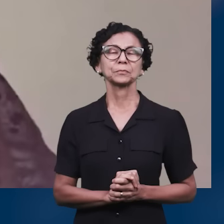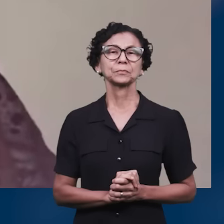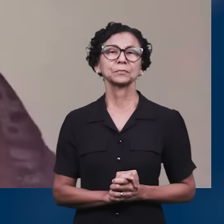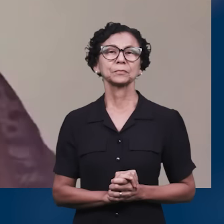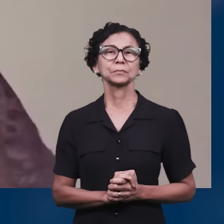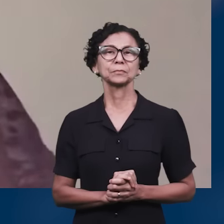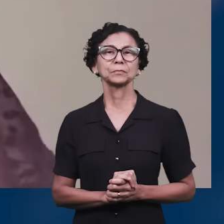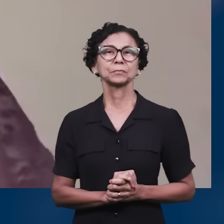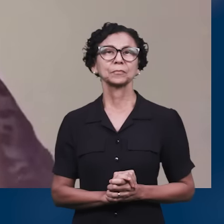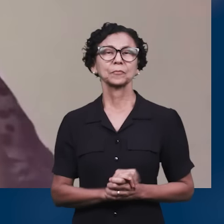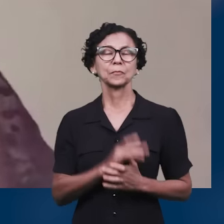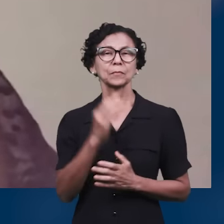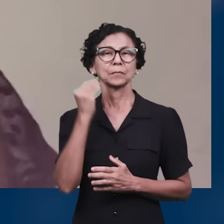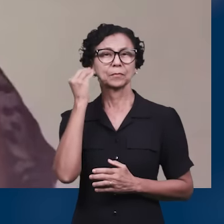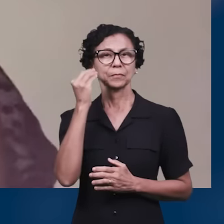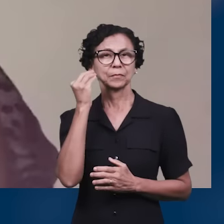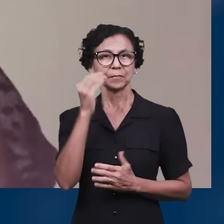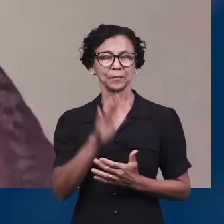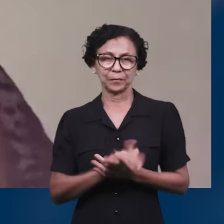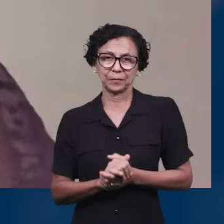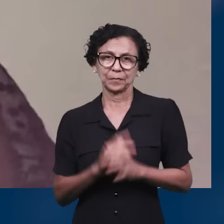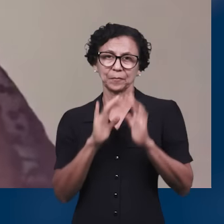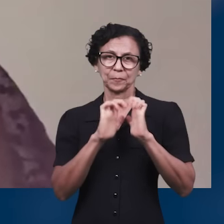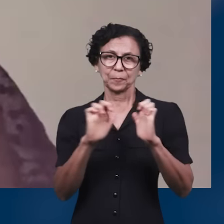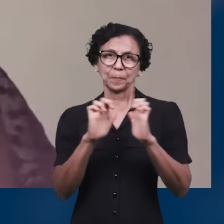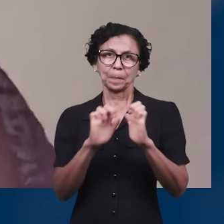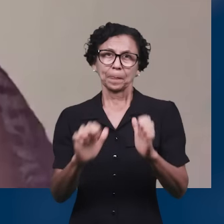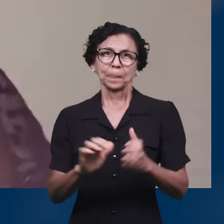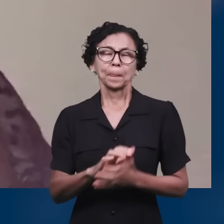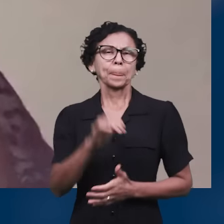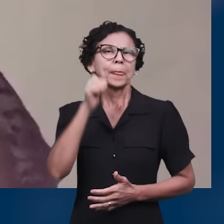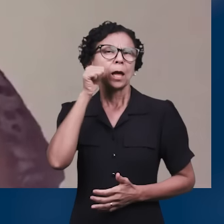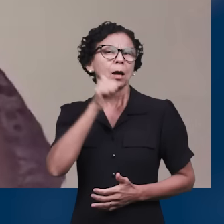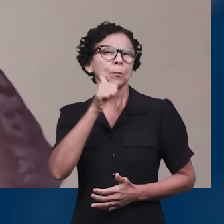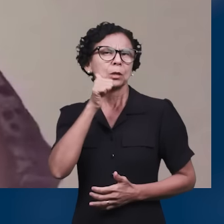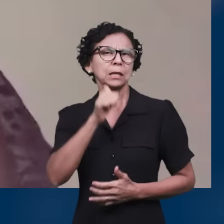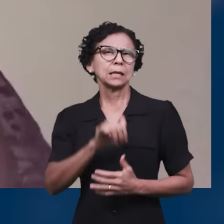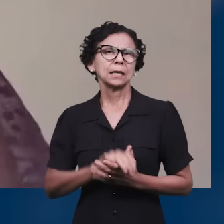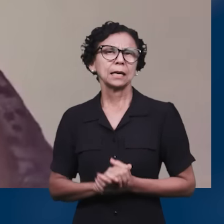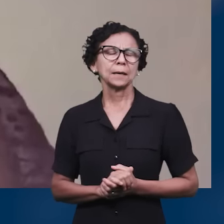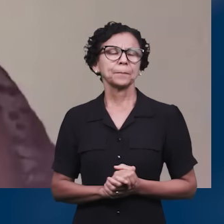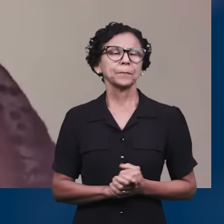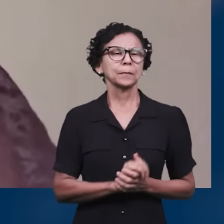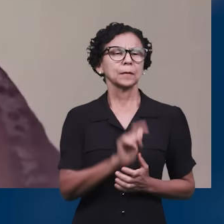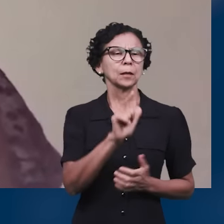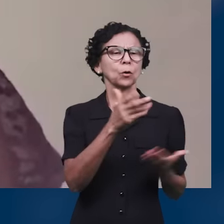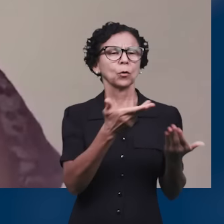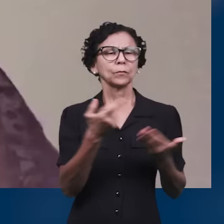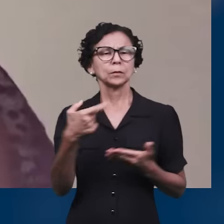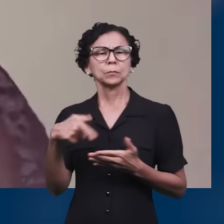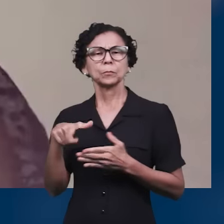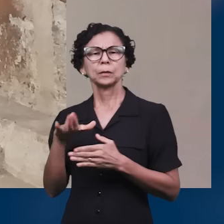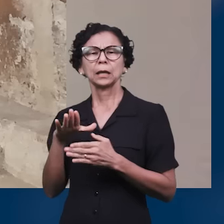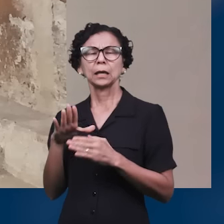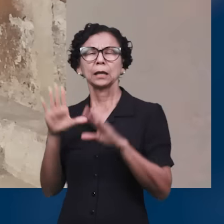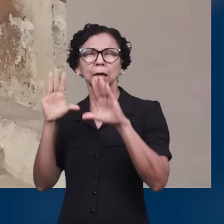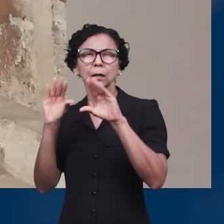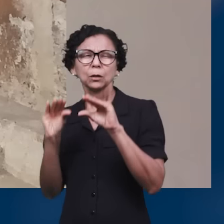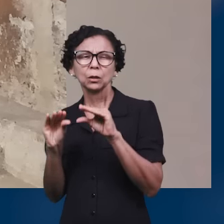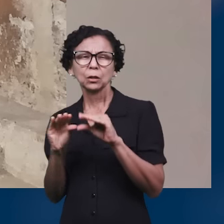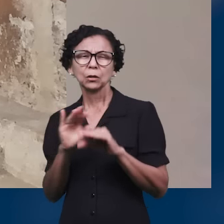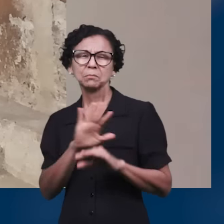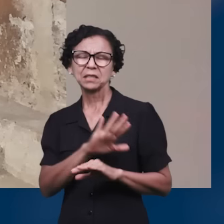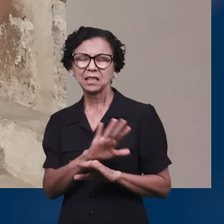experiências que tivemos na caravana de Tumiritim. Uma senhora foi convidada para o culto à noite, mas logo se mostrou muito